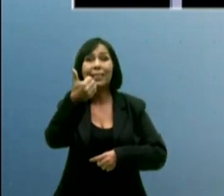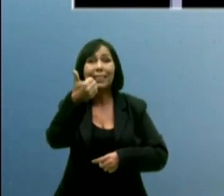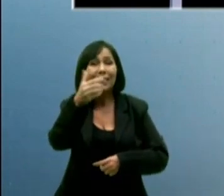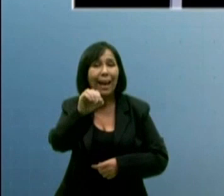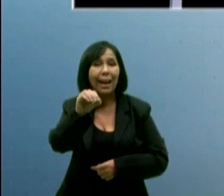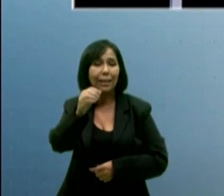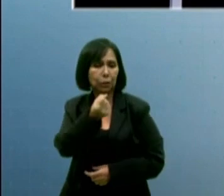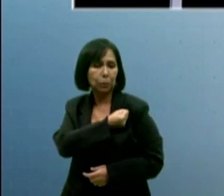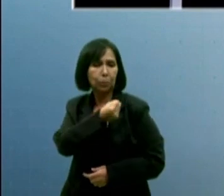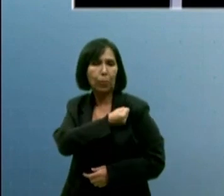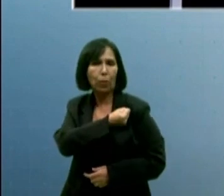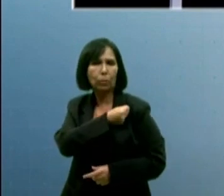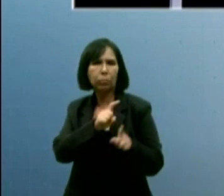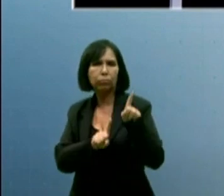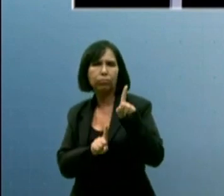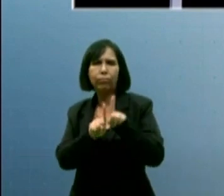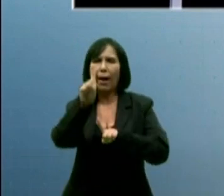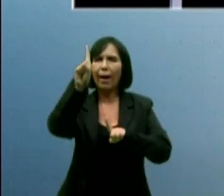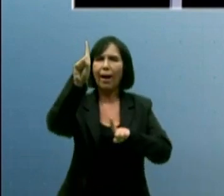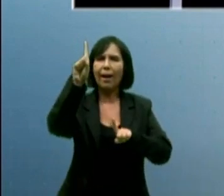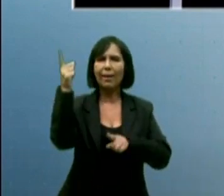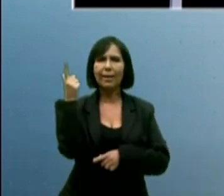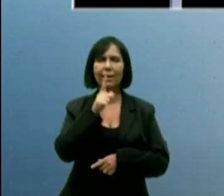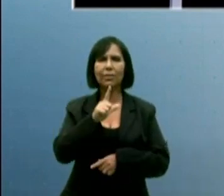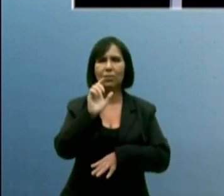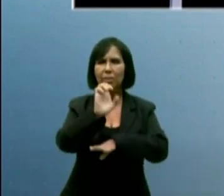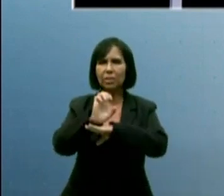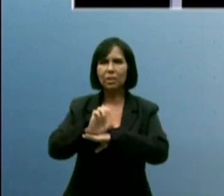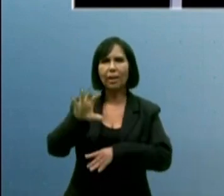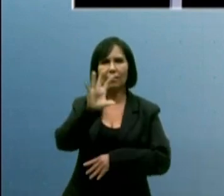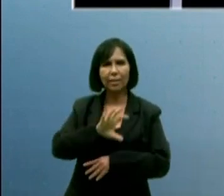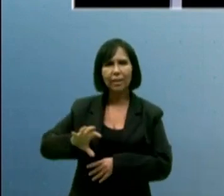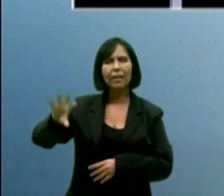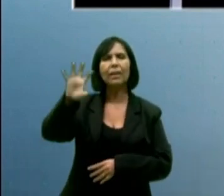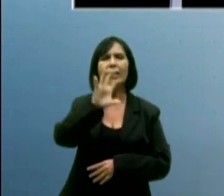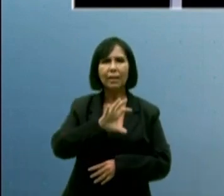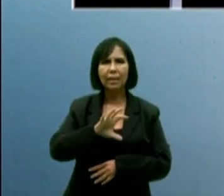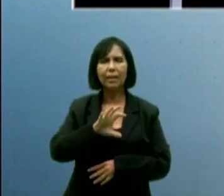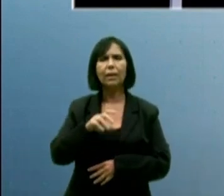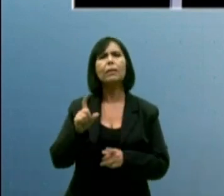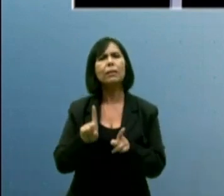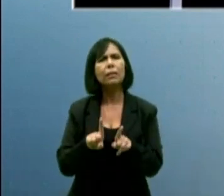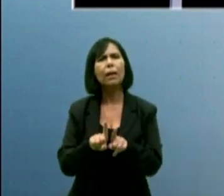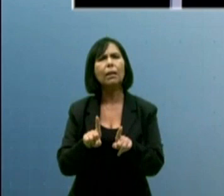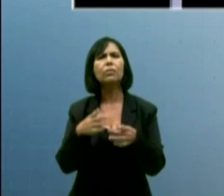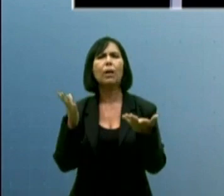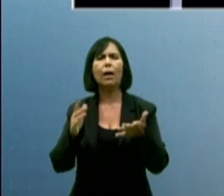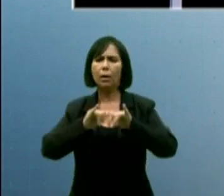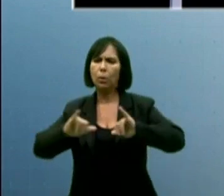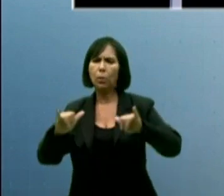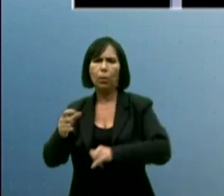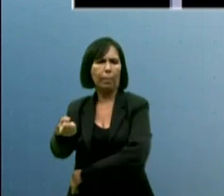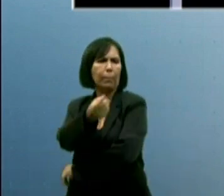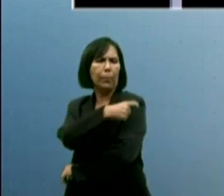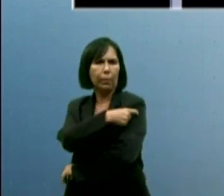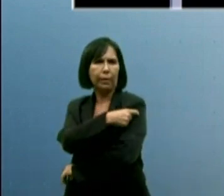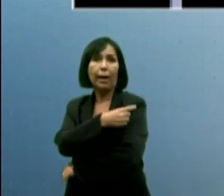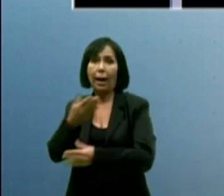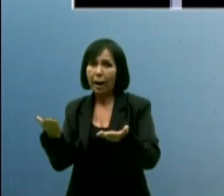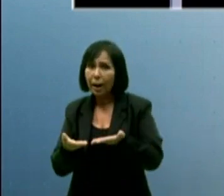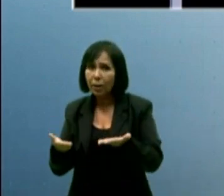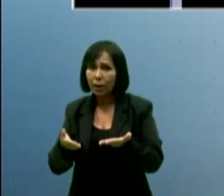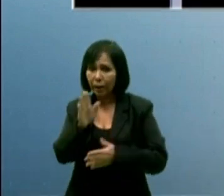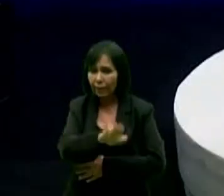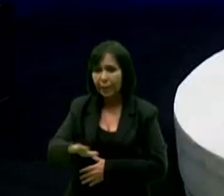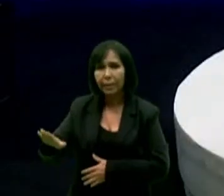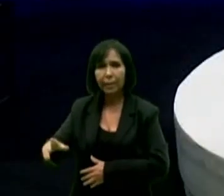no enfrentamento da pandemia, que quando se precisa de fazer uma campanha de vacinação, faz o que nós fizemos agora com a poliomielite, que ficamos em primeiro